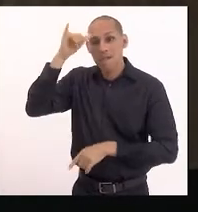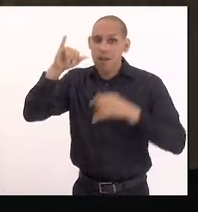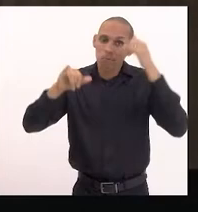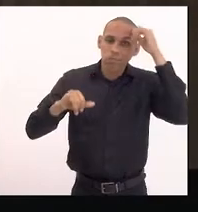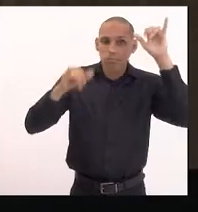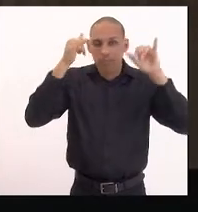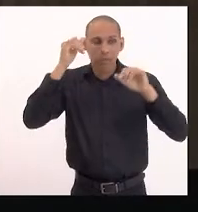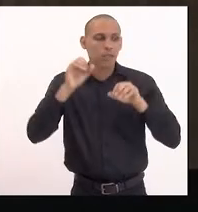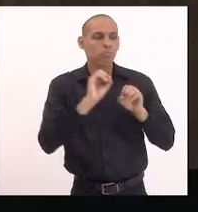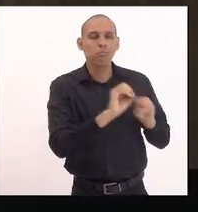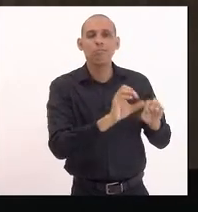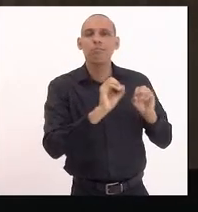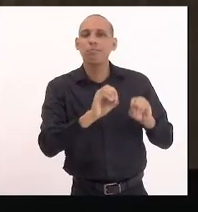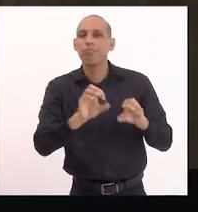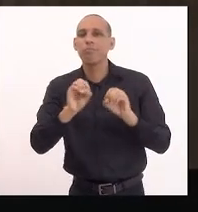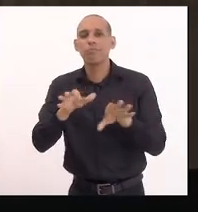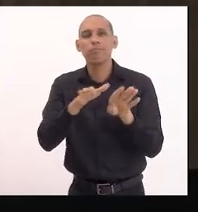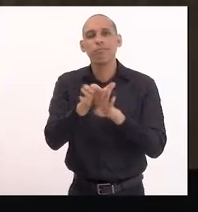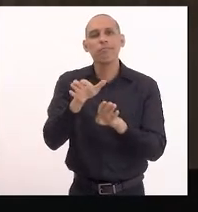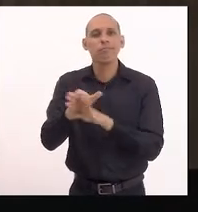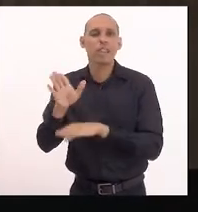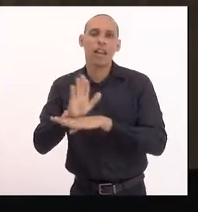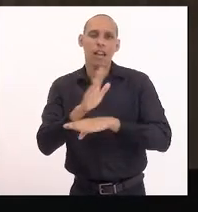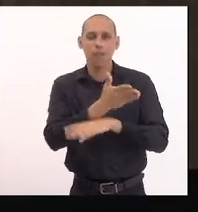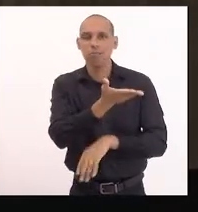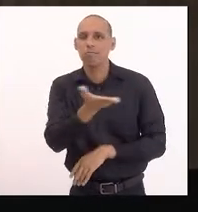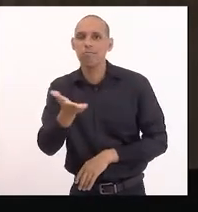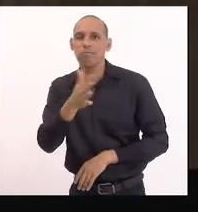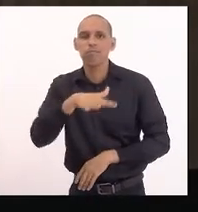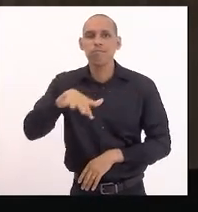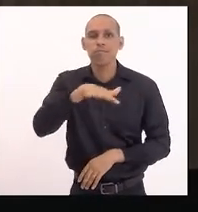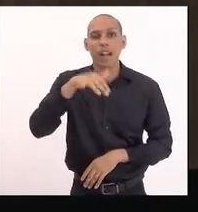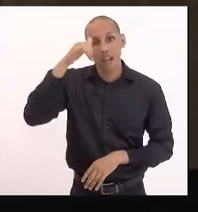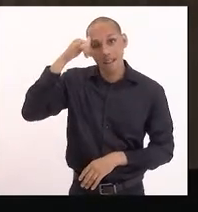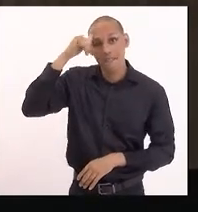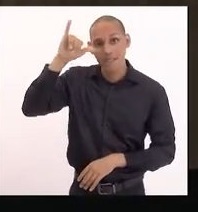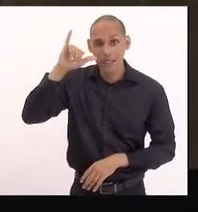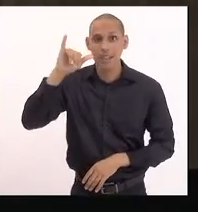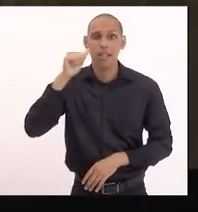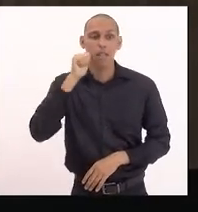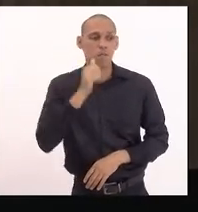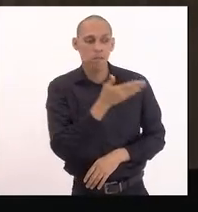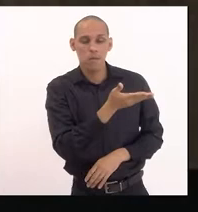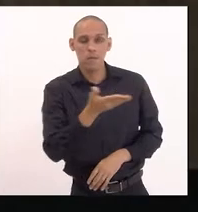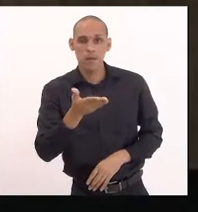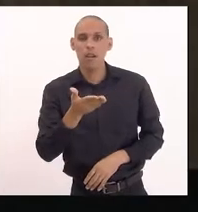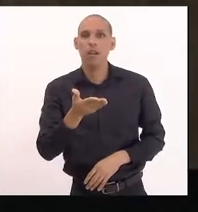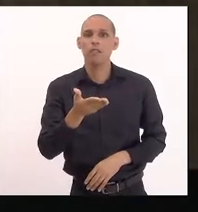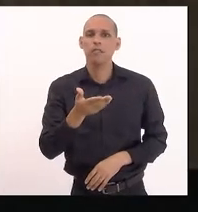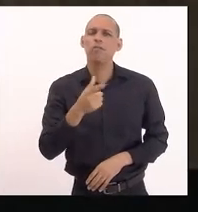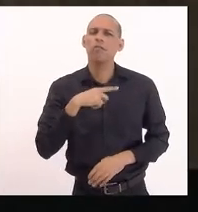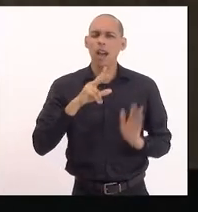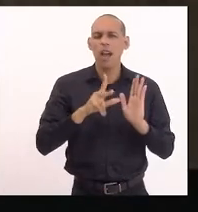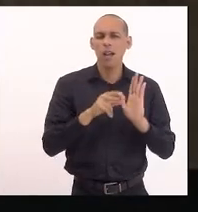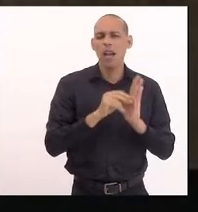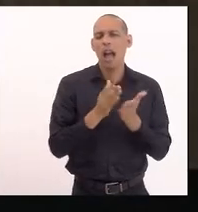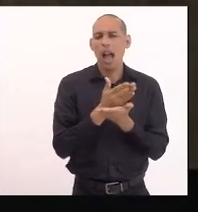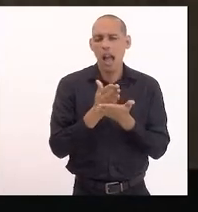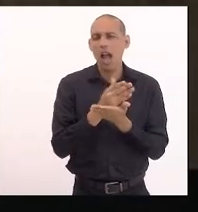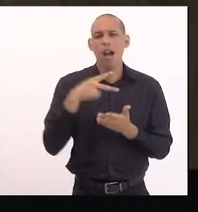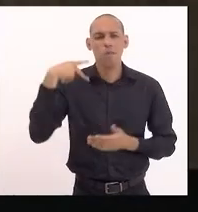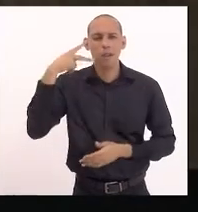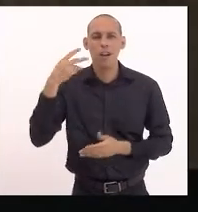educar as nossas adolescentes, prevenir não só as meninas, algumas emendas de alguns parlamentares,